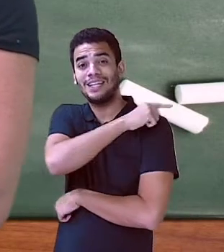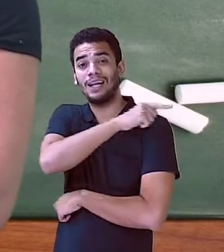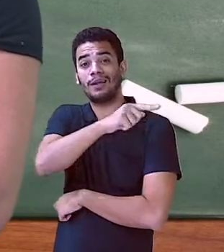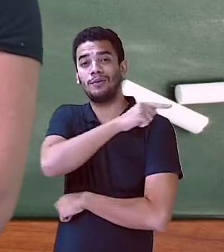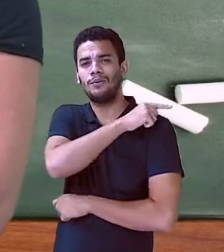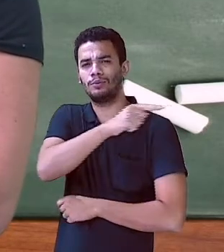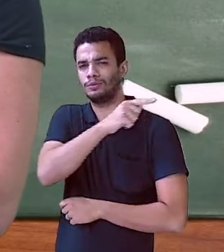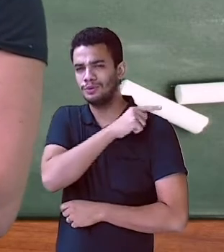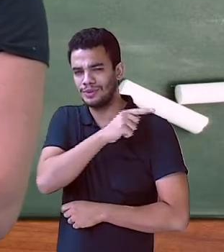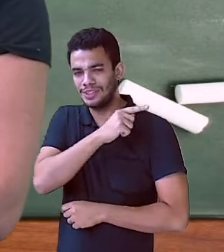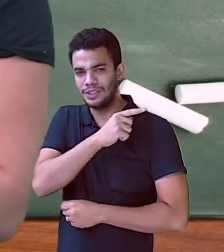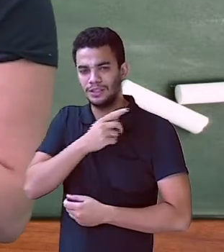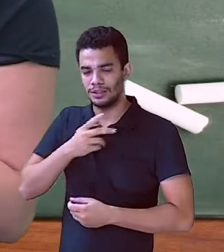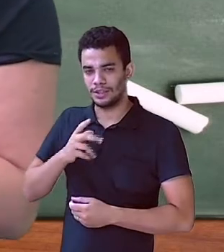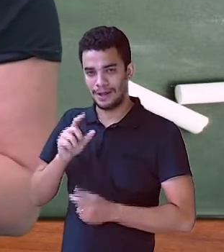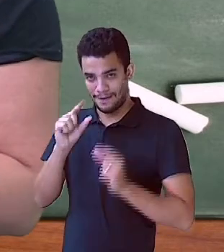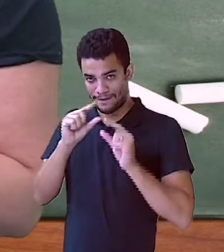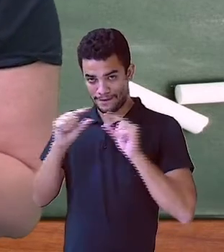Desconfiados.